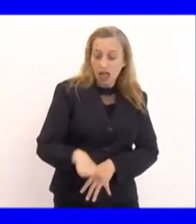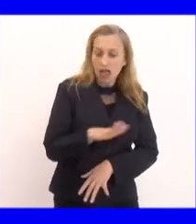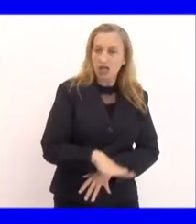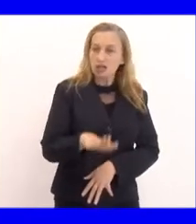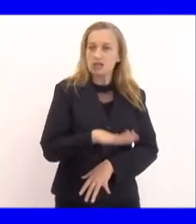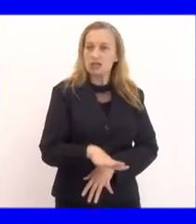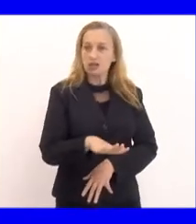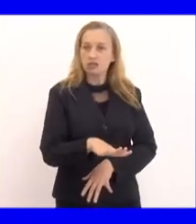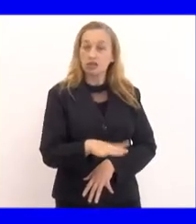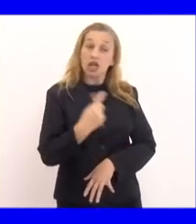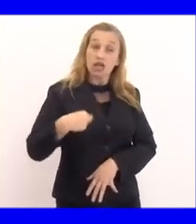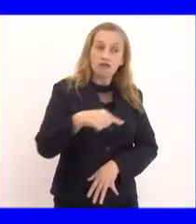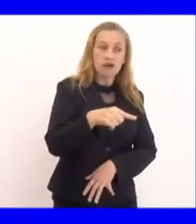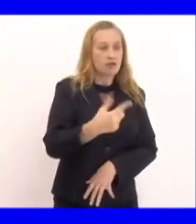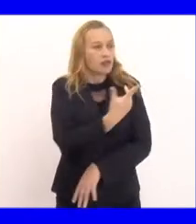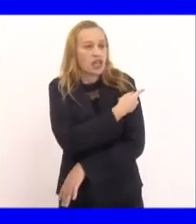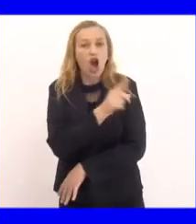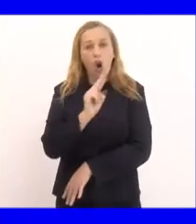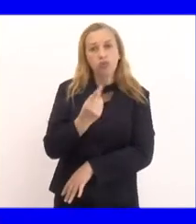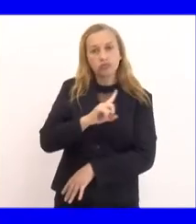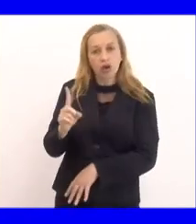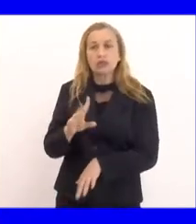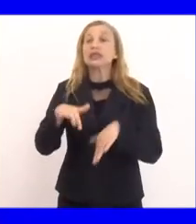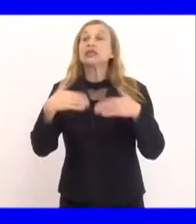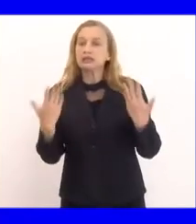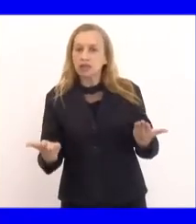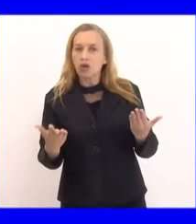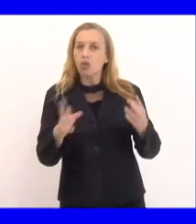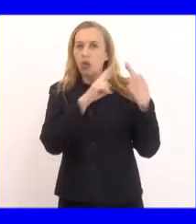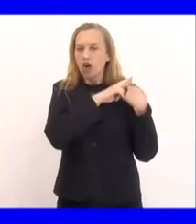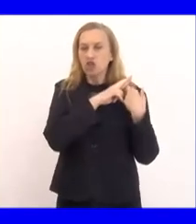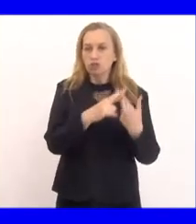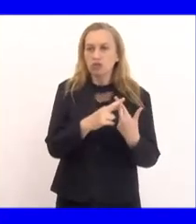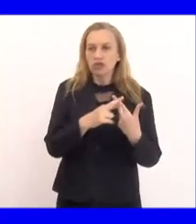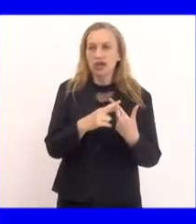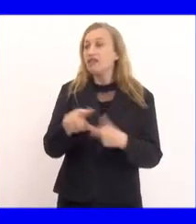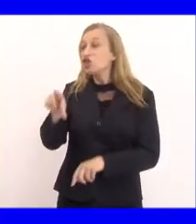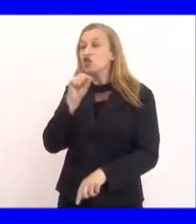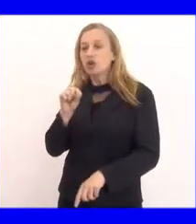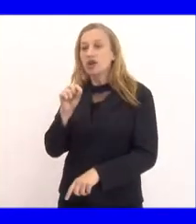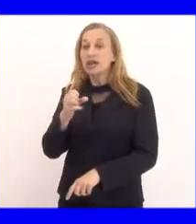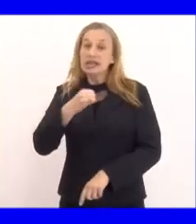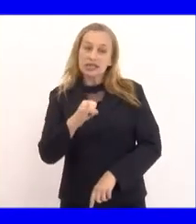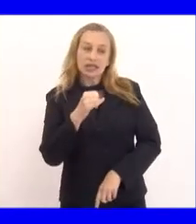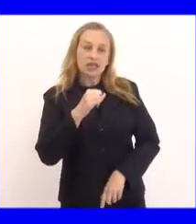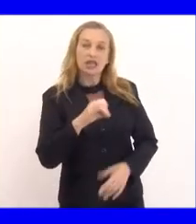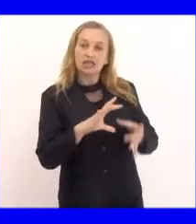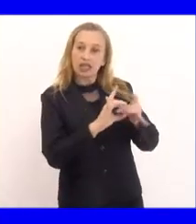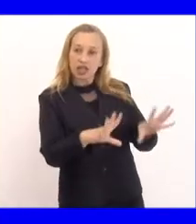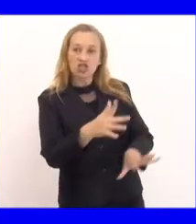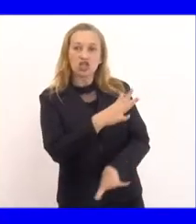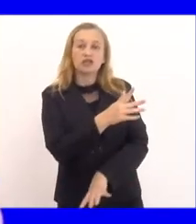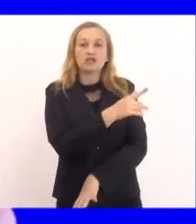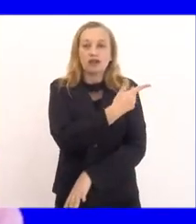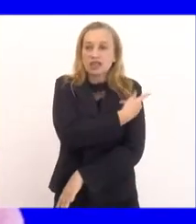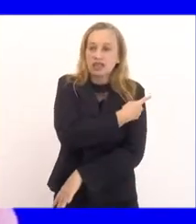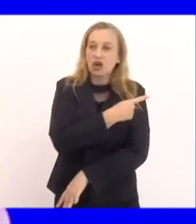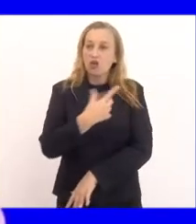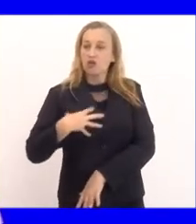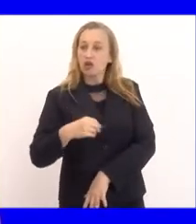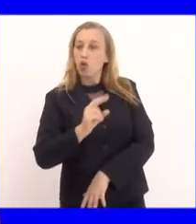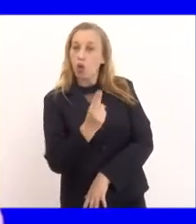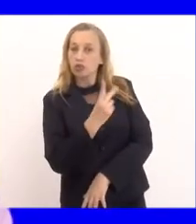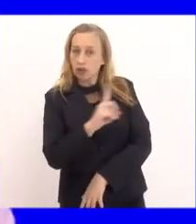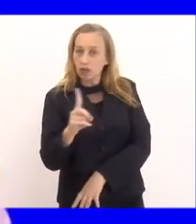crianças irão se vacinar ou não. Então, os responsáveis decidirão se irão vacinar ou não os seus filhos.